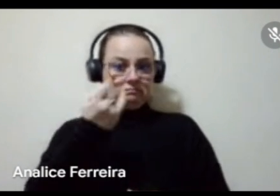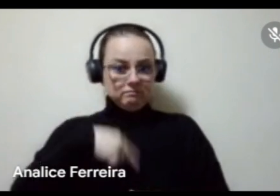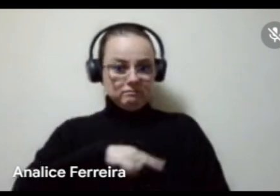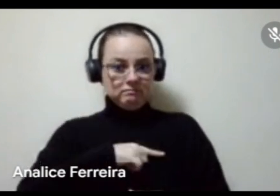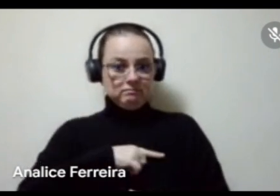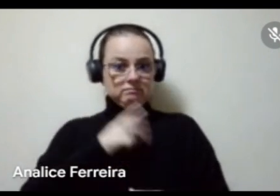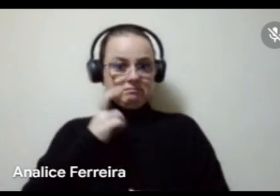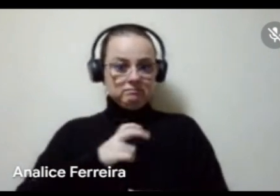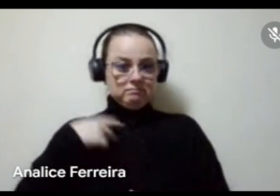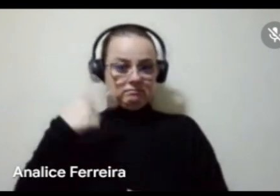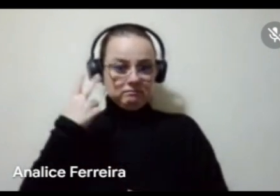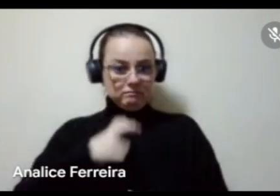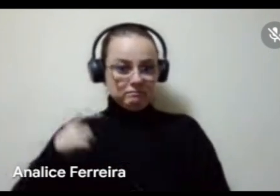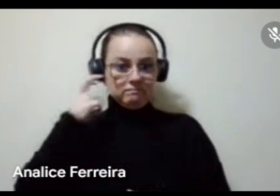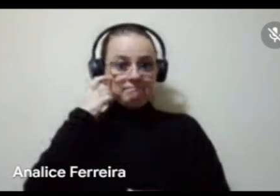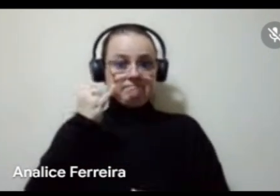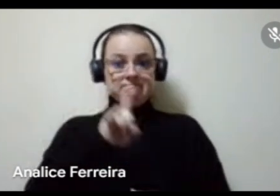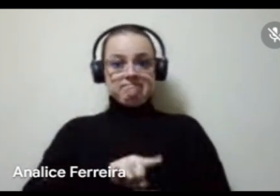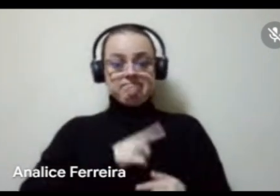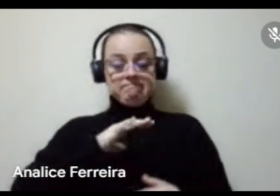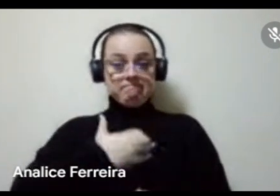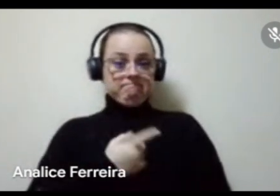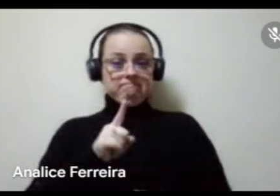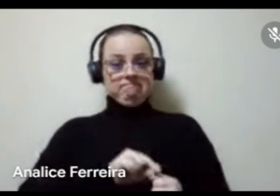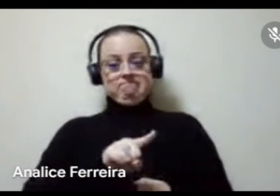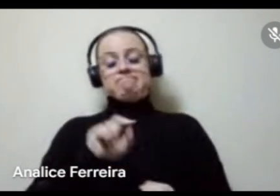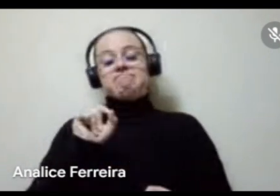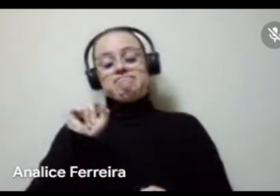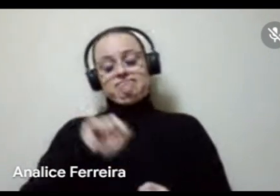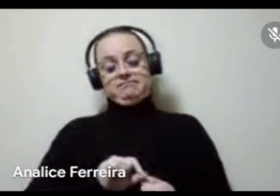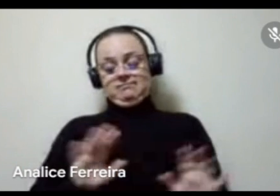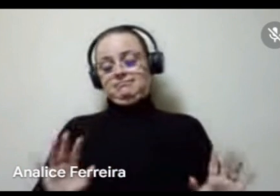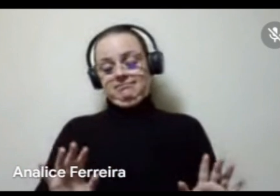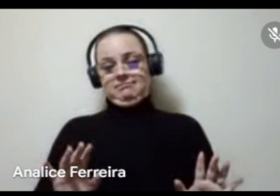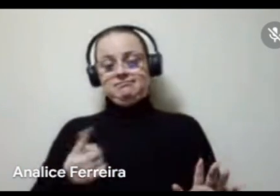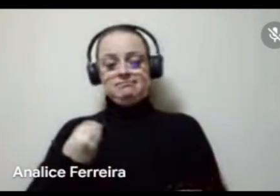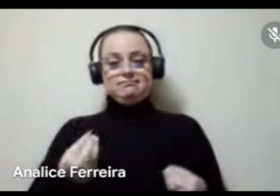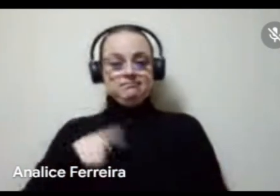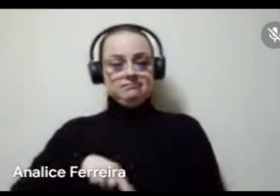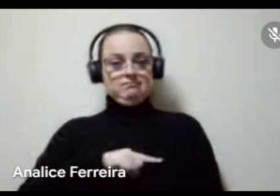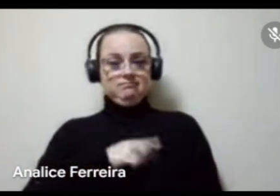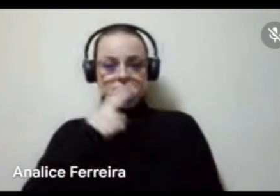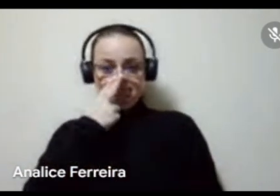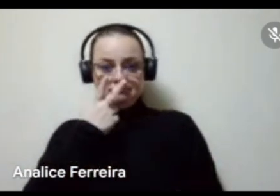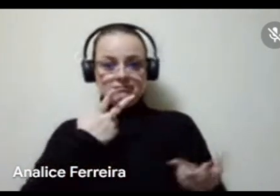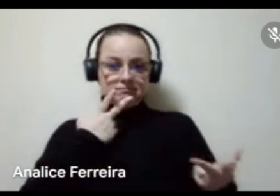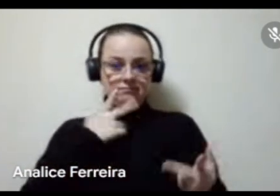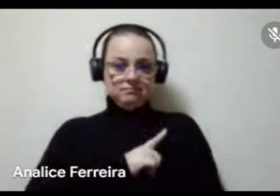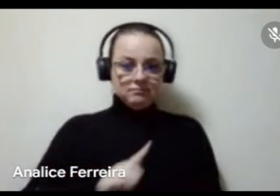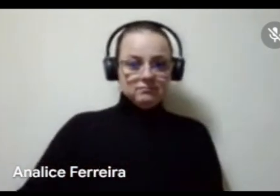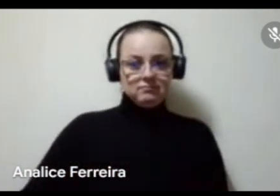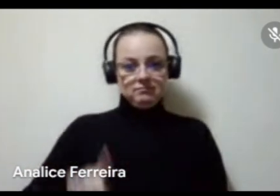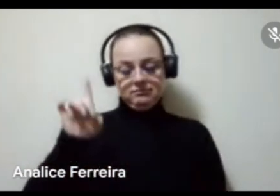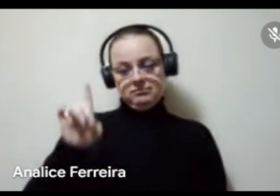cultural porque se a gente não faz isso, quem é que vai fazer? E aí, como é que a gente critica um governo de direita